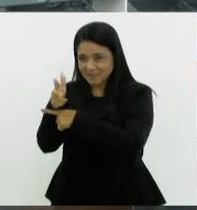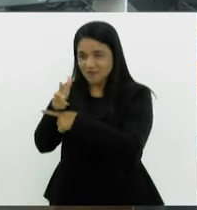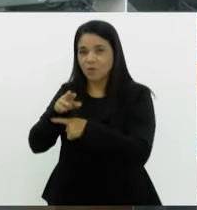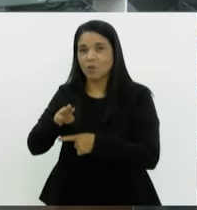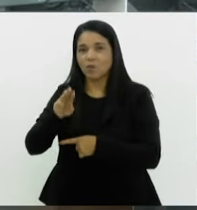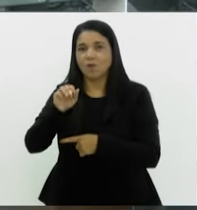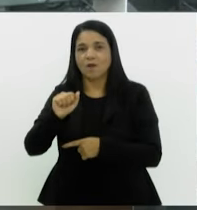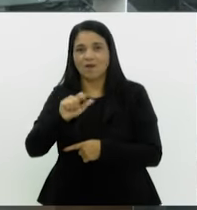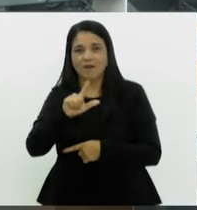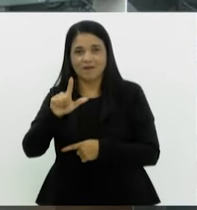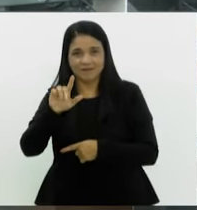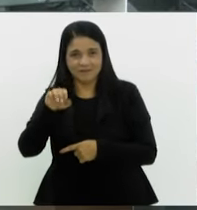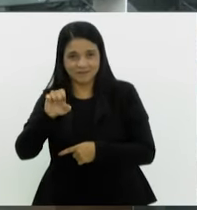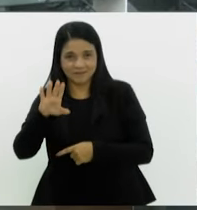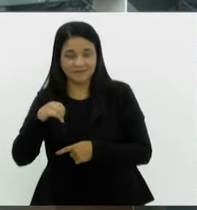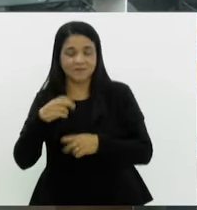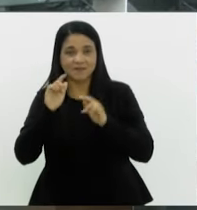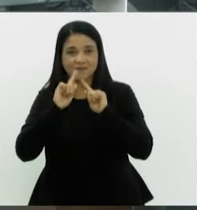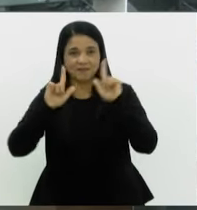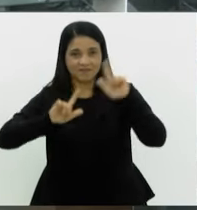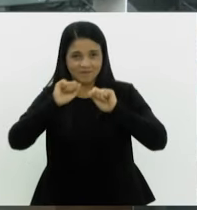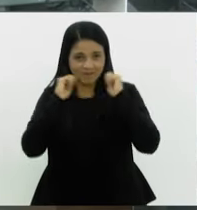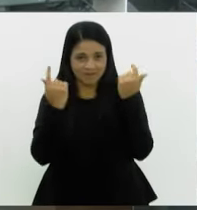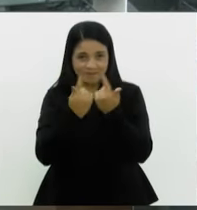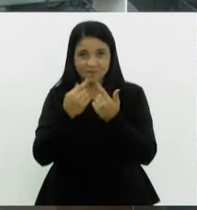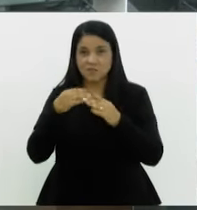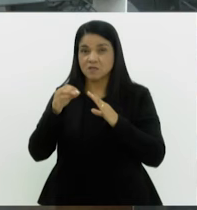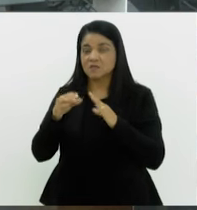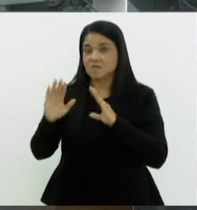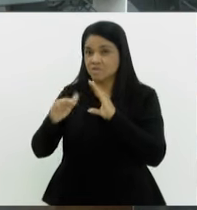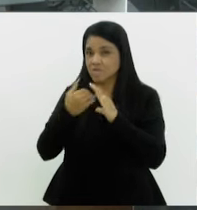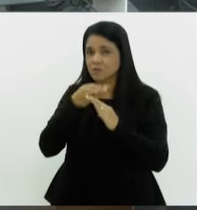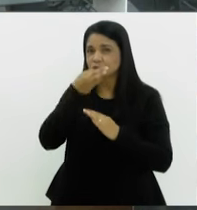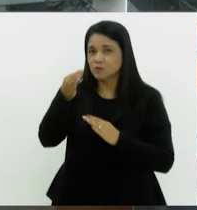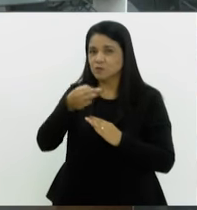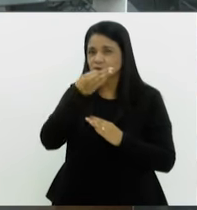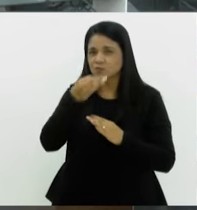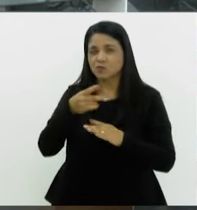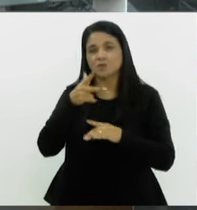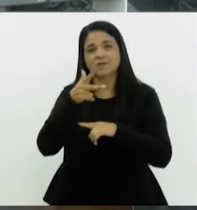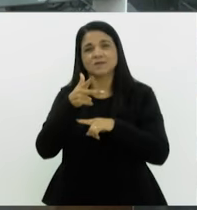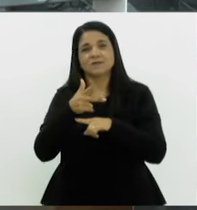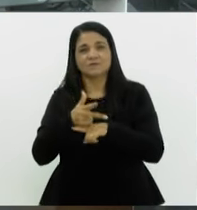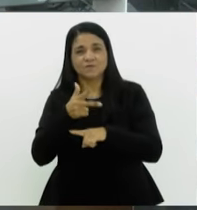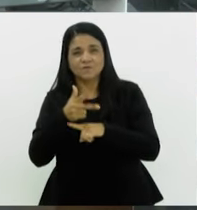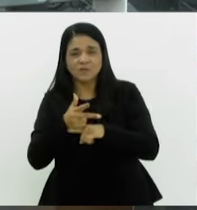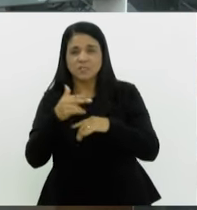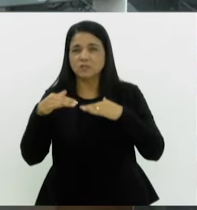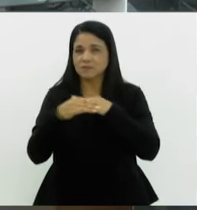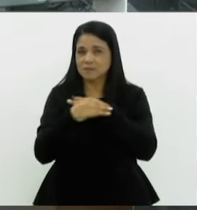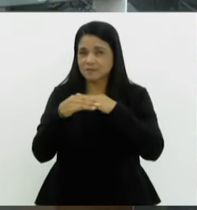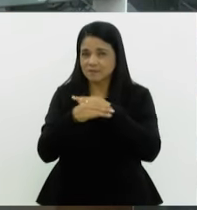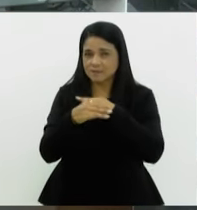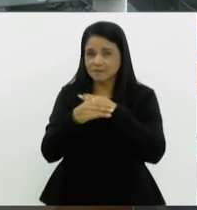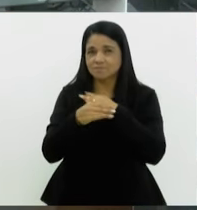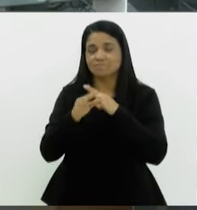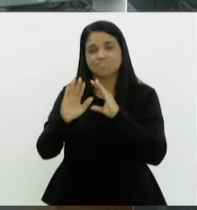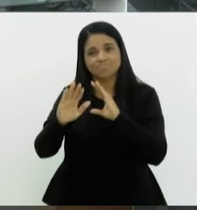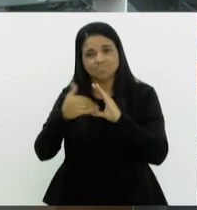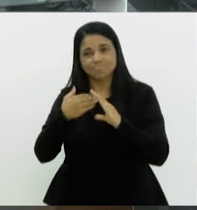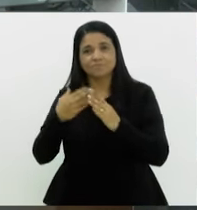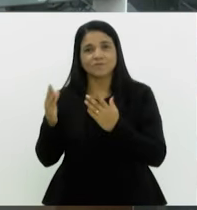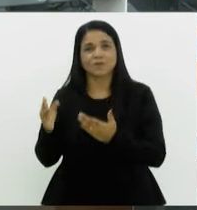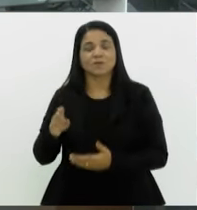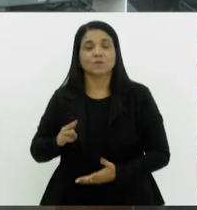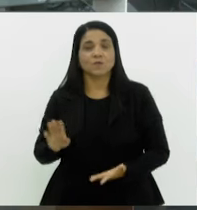aqui na TV Alerja. E se você quiser enviar sugestões aí da sua cidade, vídeos, alguma notícia, é só mandar para a gente no nosso e